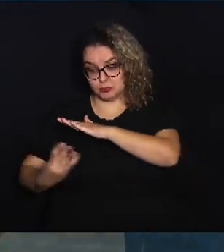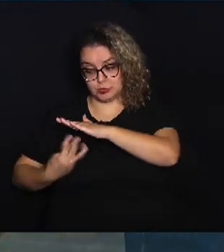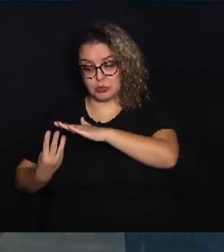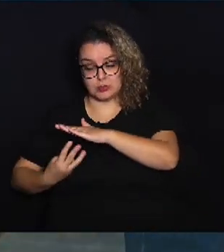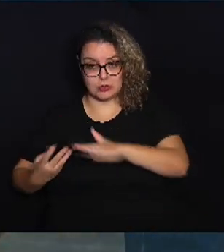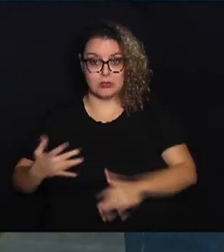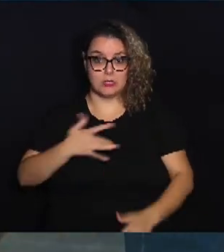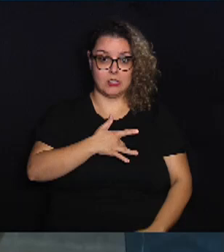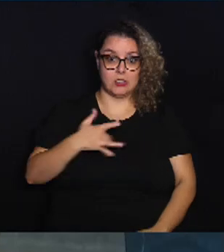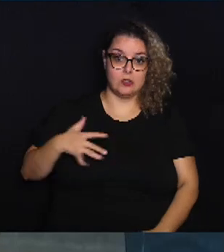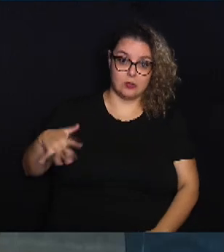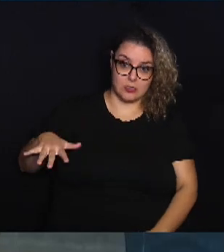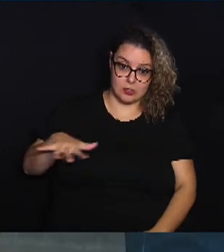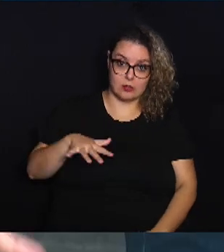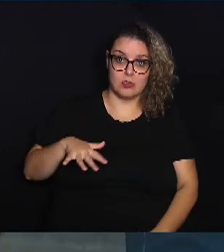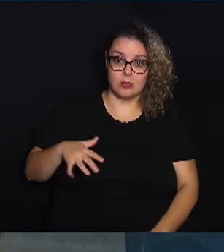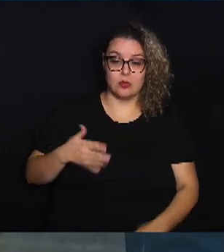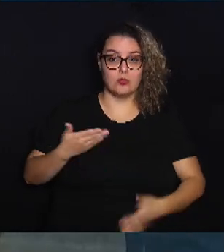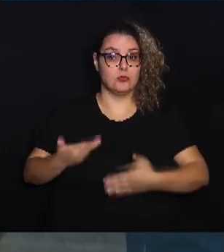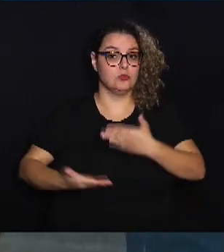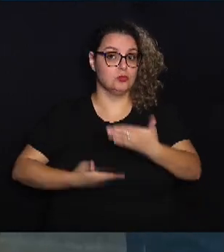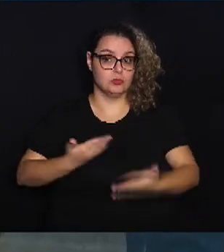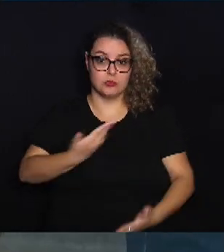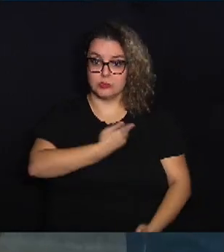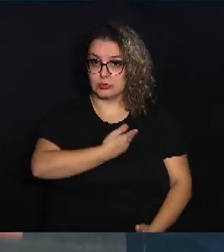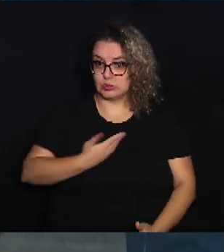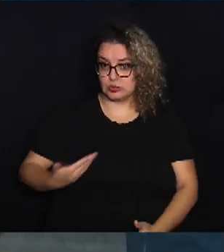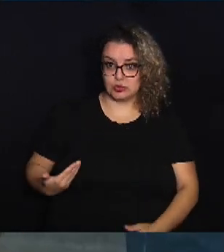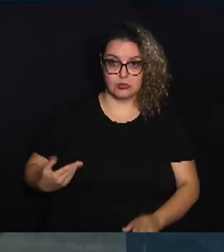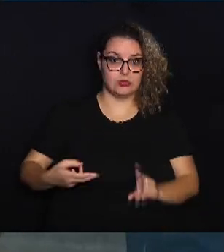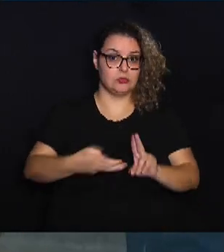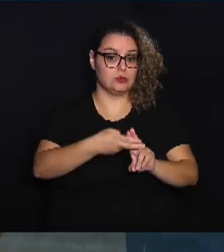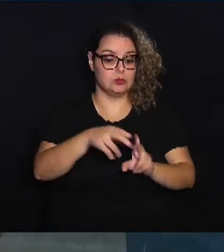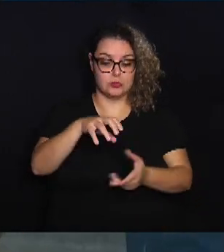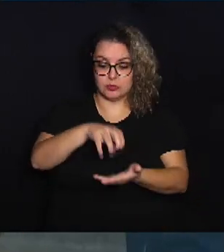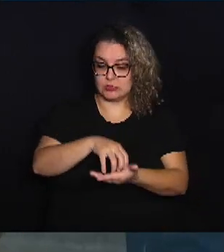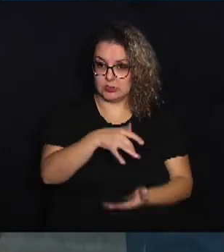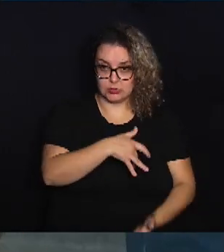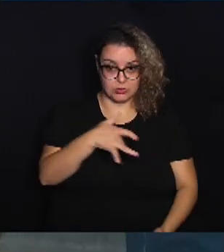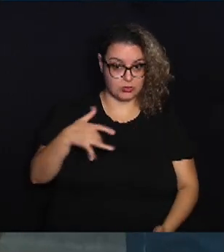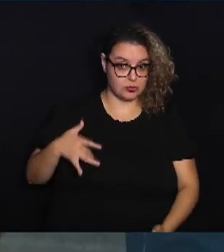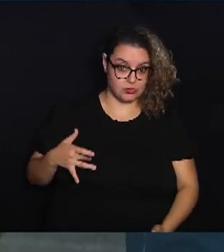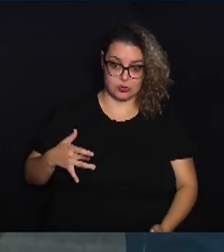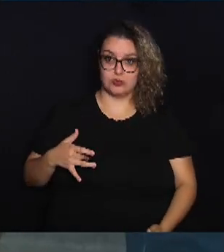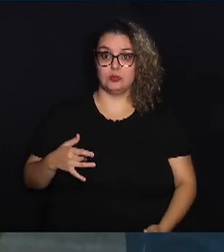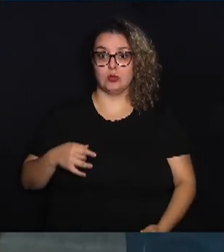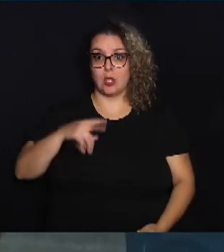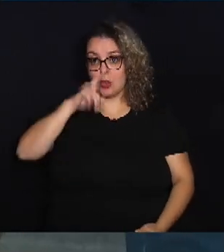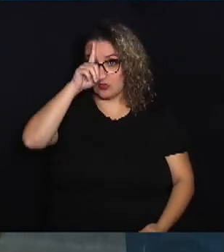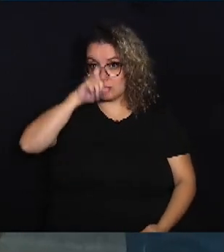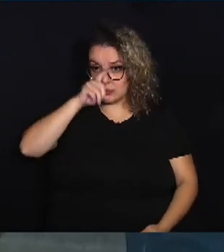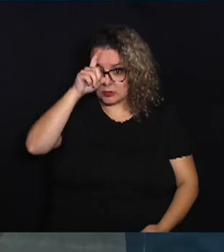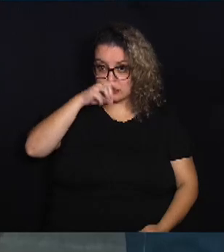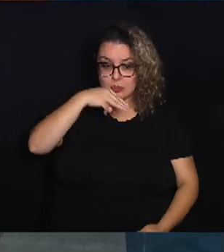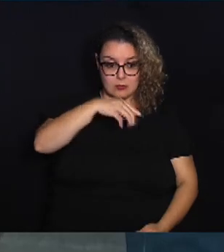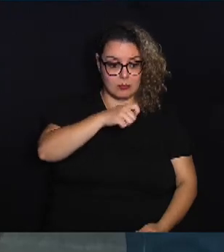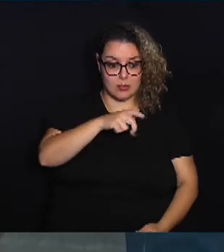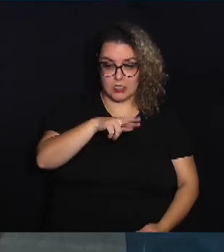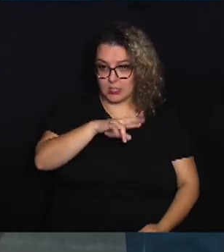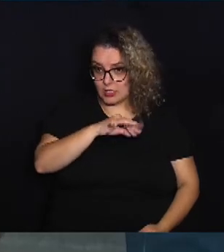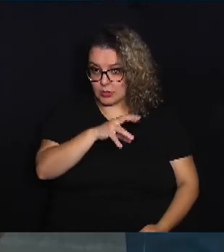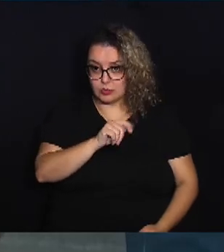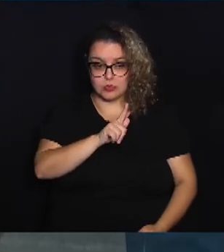saúde. O serviço público, o SUS, os centros de saúde, o Hospital Mário Gatti, todos os